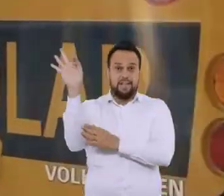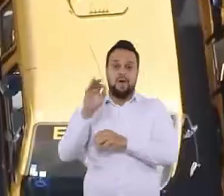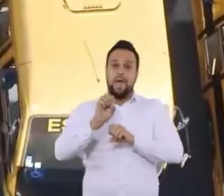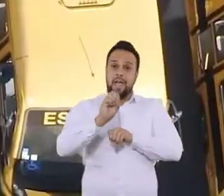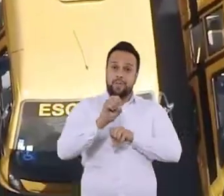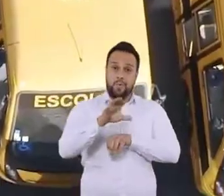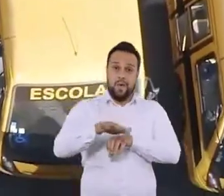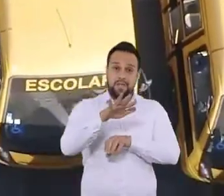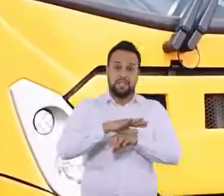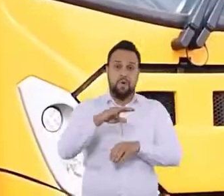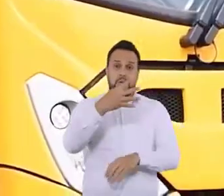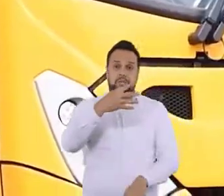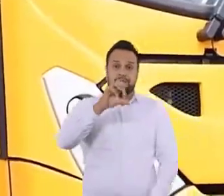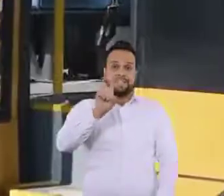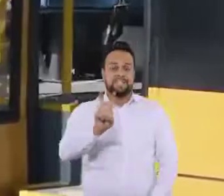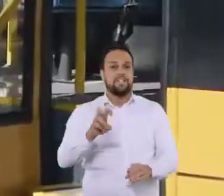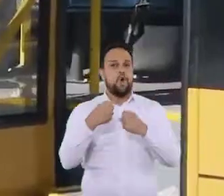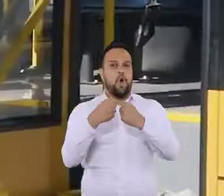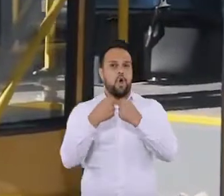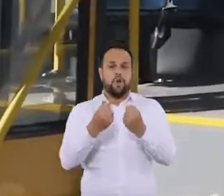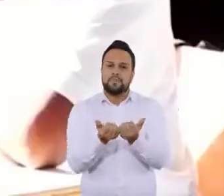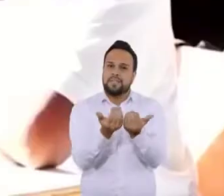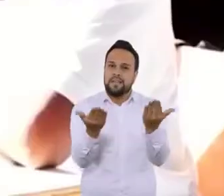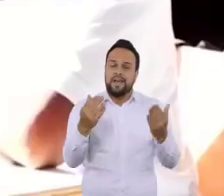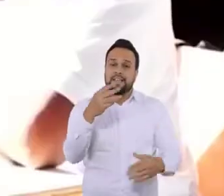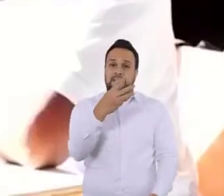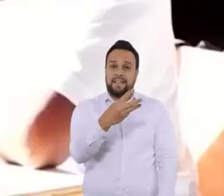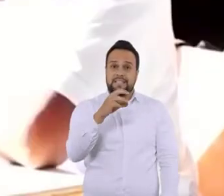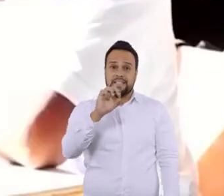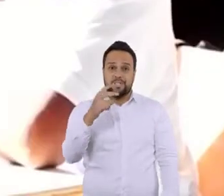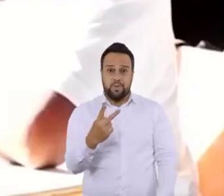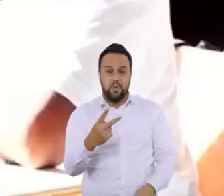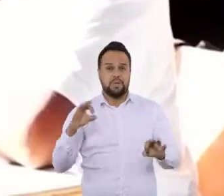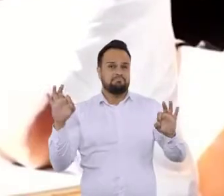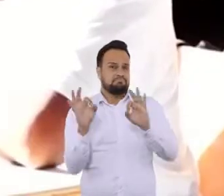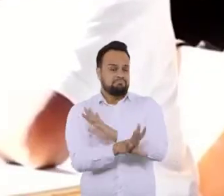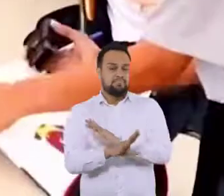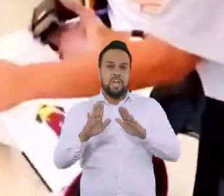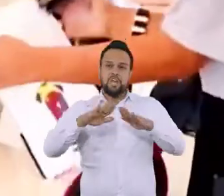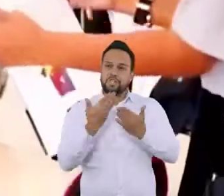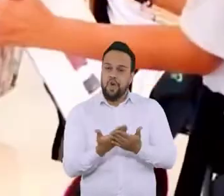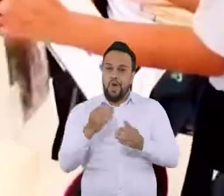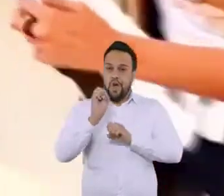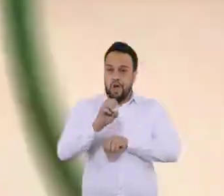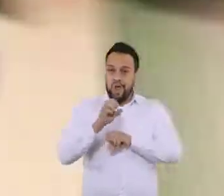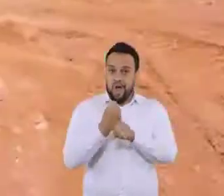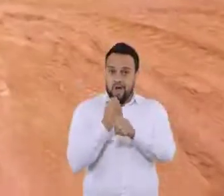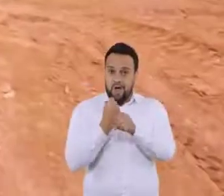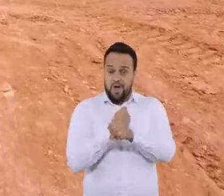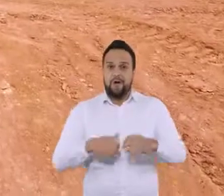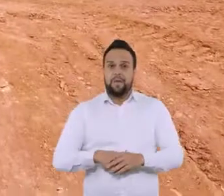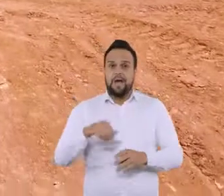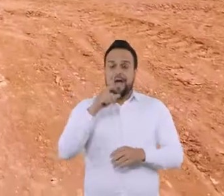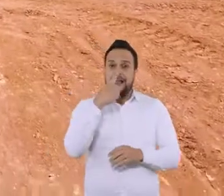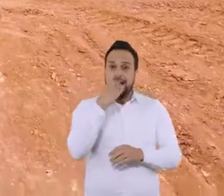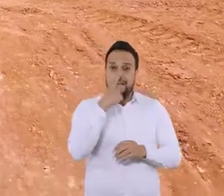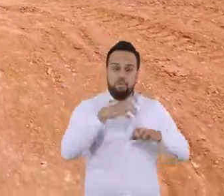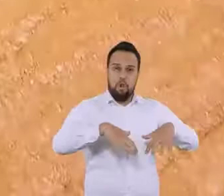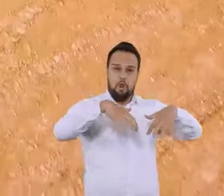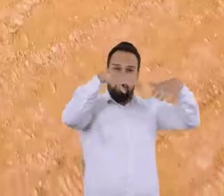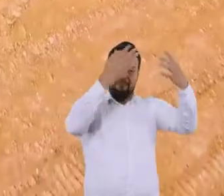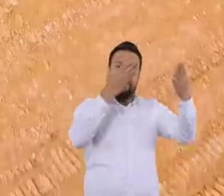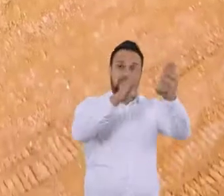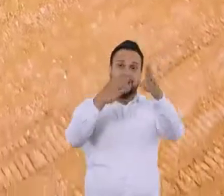Na educação, 495 ônibus entregues e 302 obras escolares concluídas. Lixões em 8